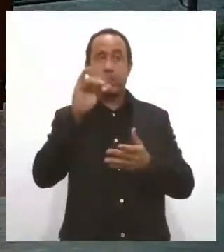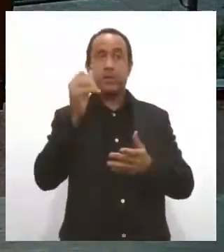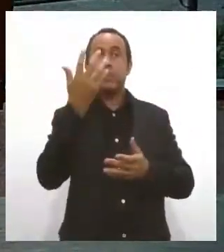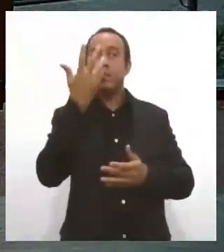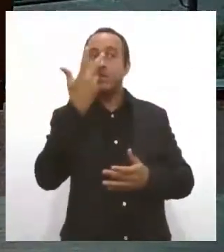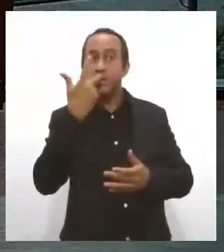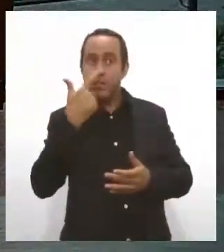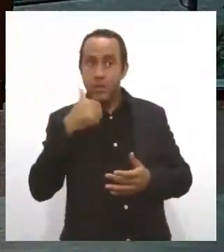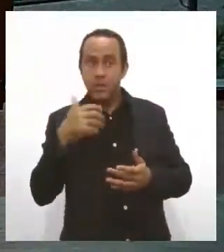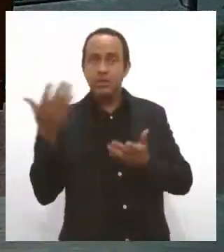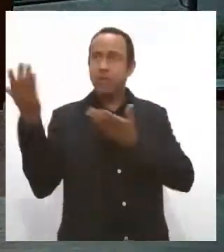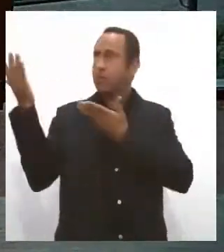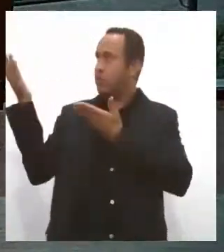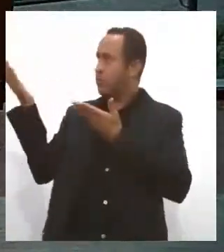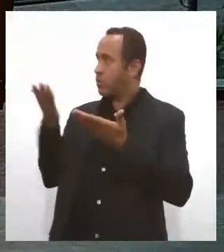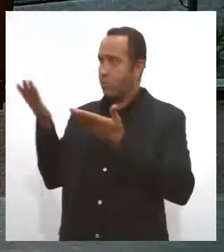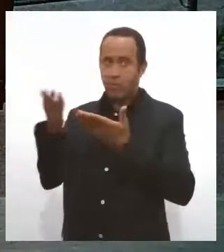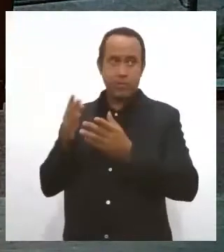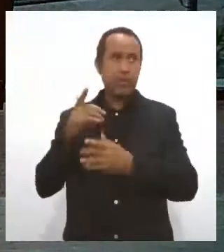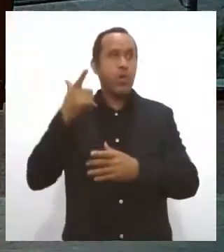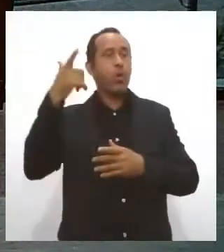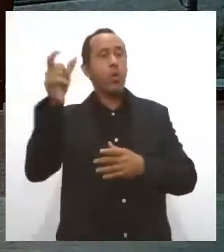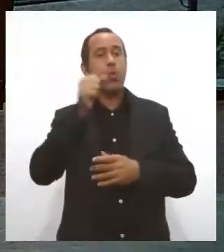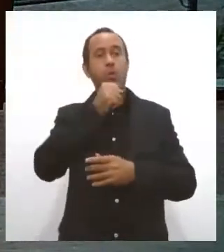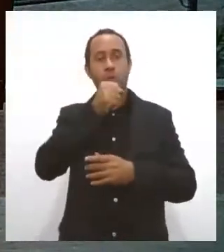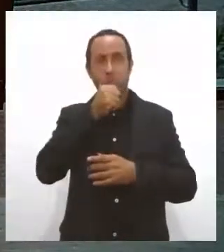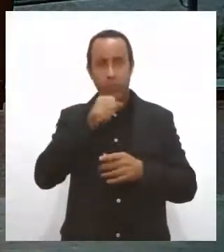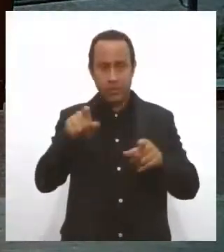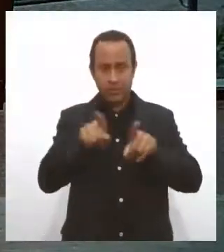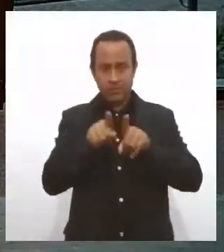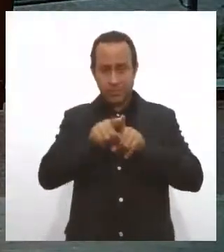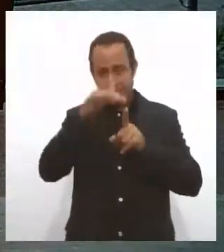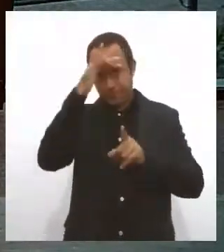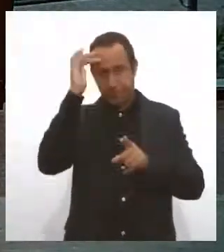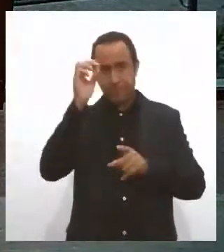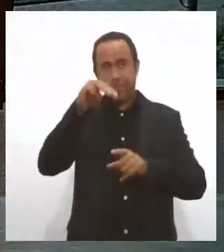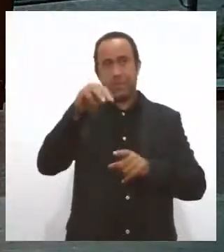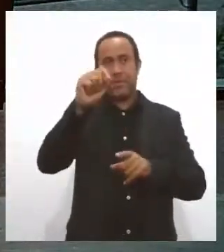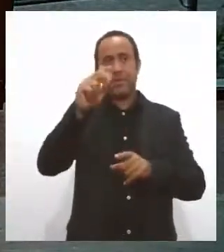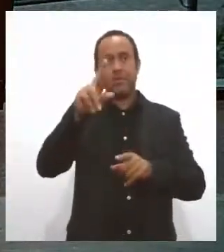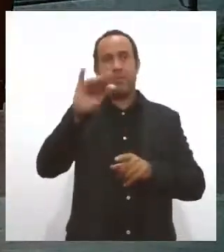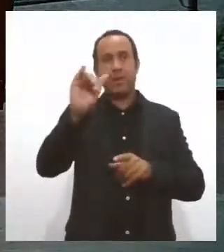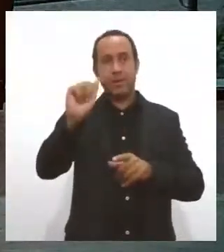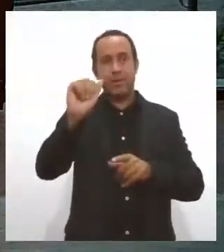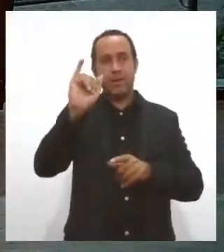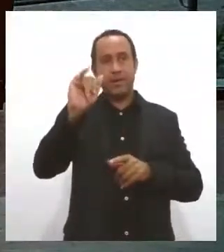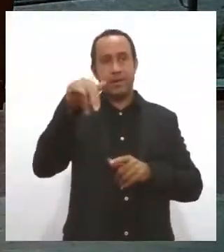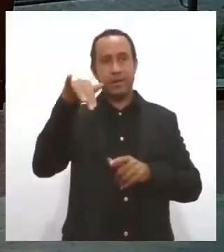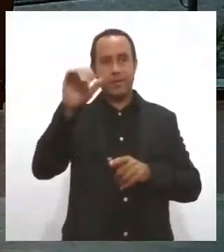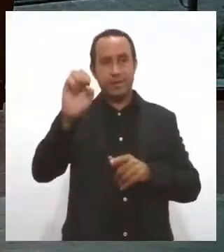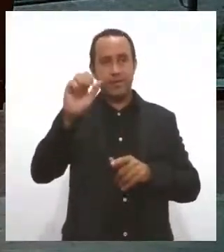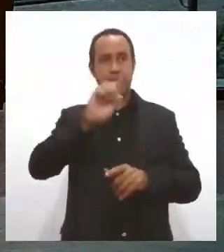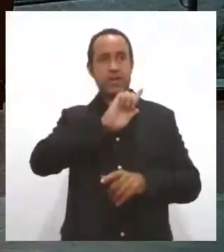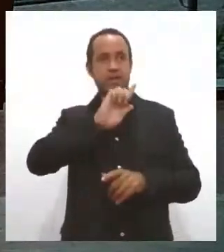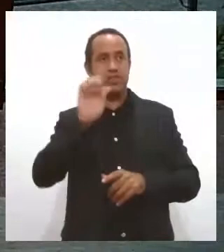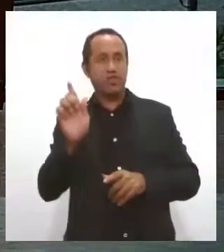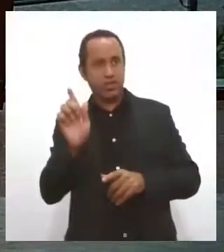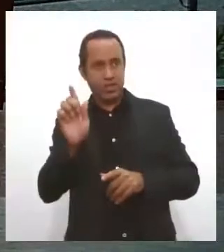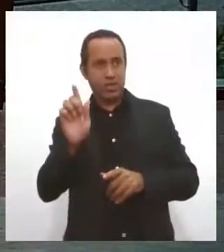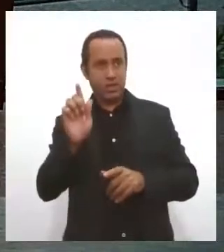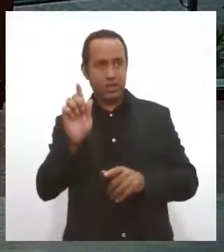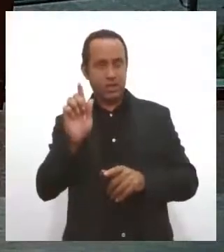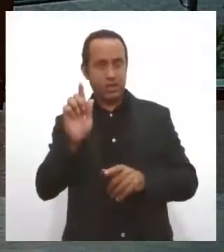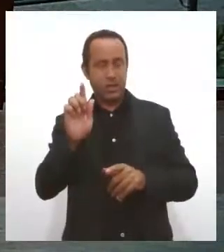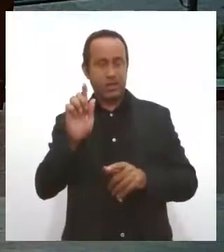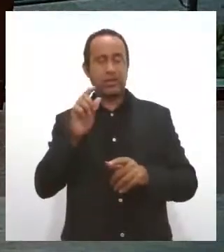E aí eu quero convidar nossa outra entrevistada de hoje, que é Maria Inês de Almeida, ela que é gerente executiva de Metrologia e